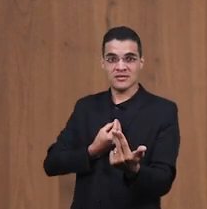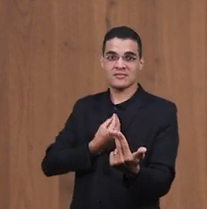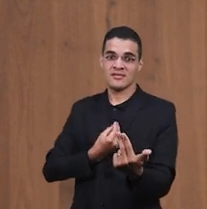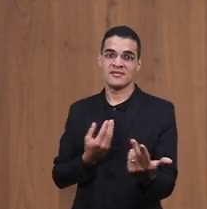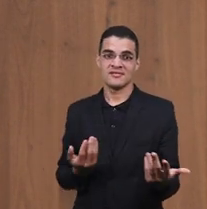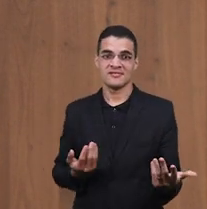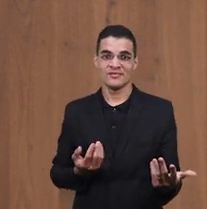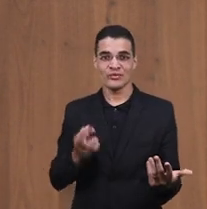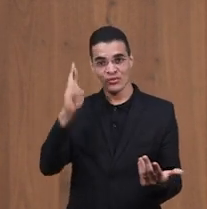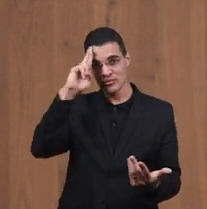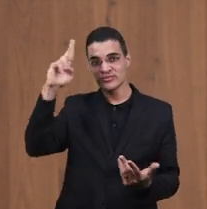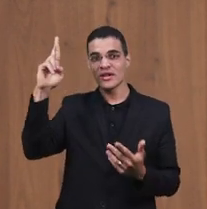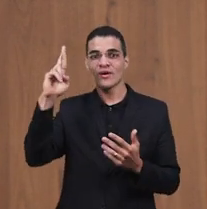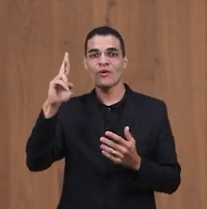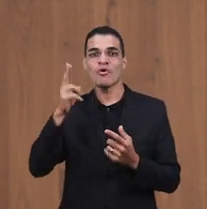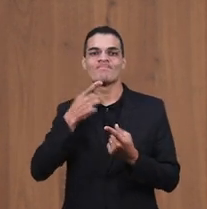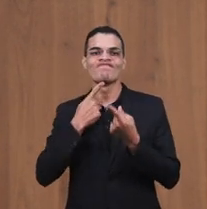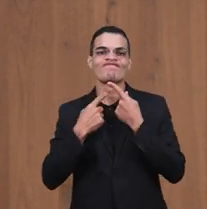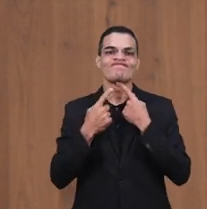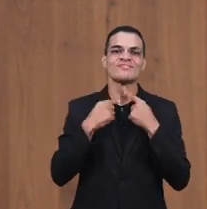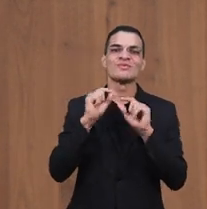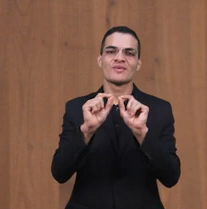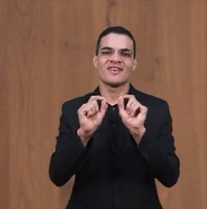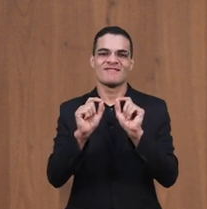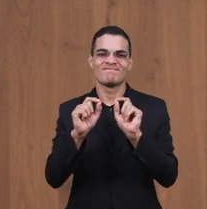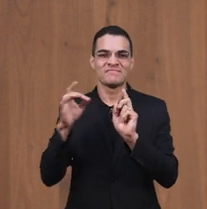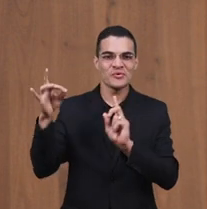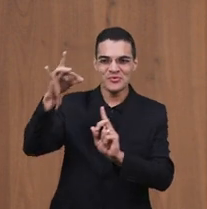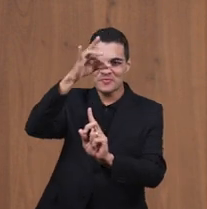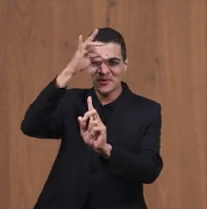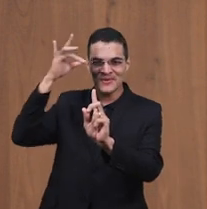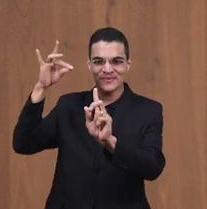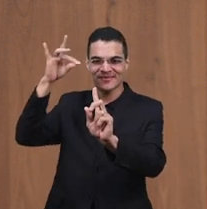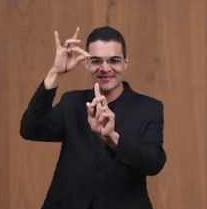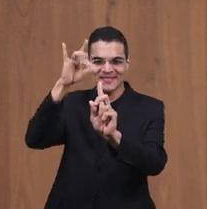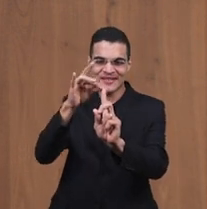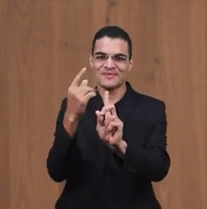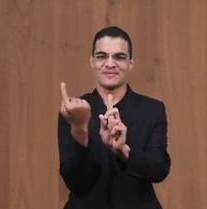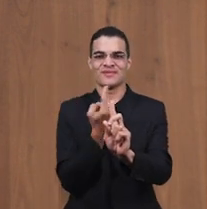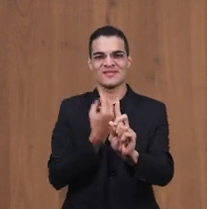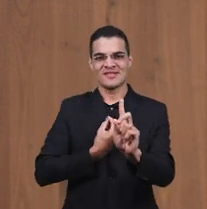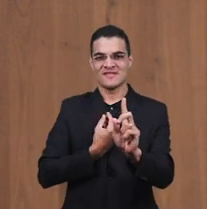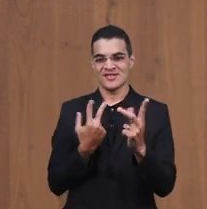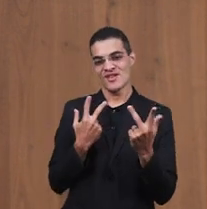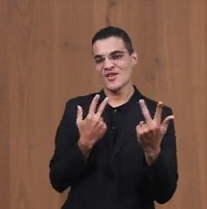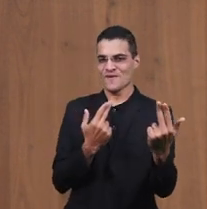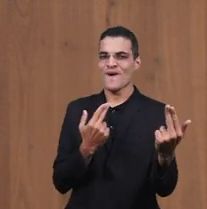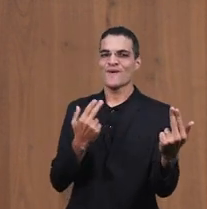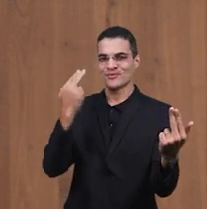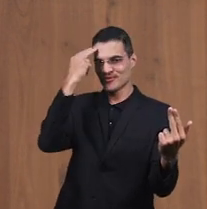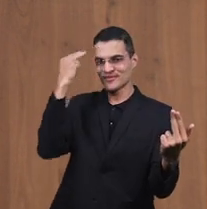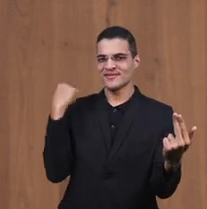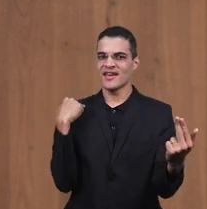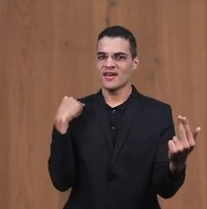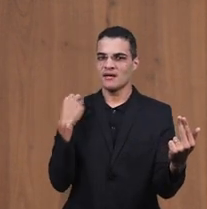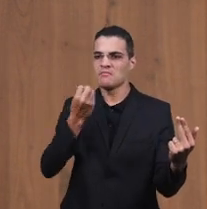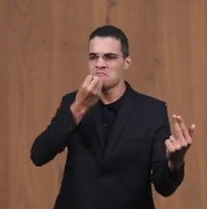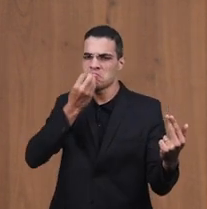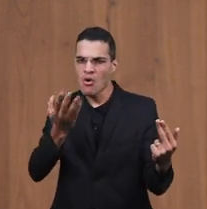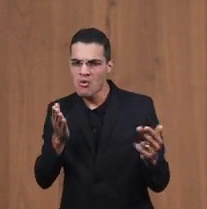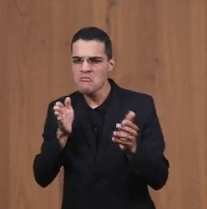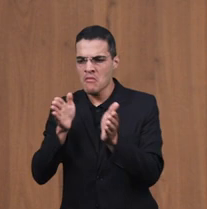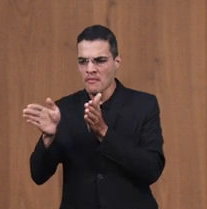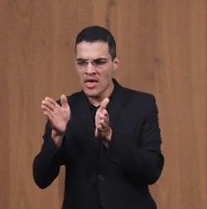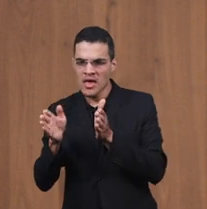nossas vidas Hoje O Senhor quer nos Encher do Espírito Santo Assim como José Foi usado Nos bons E nos maus